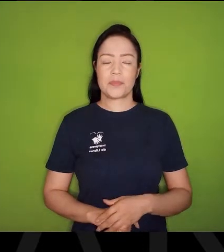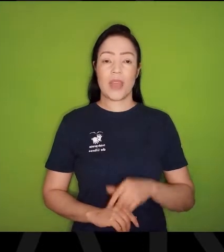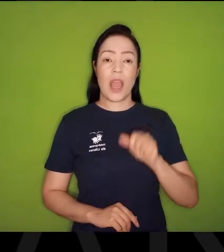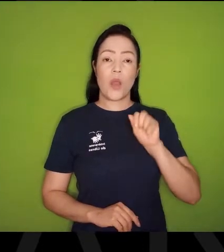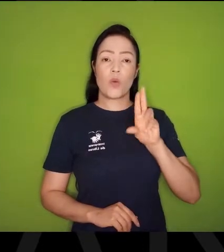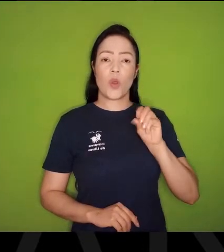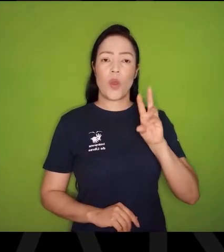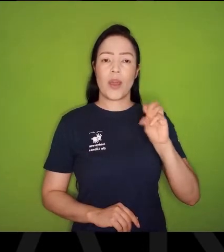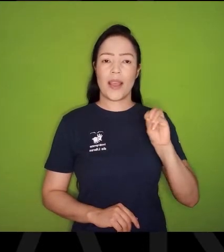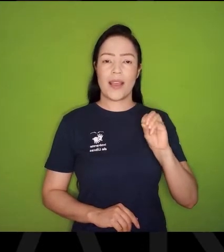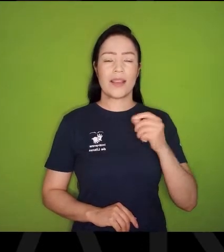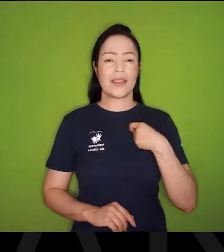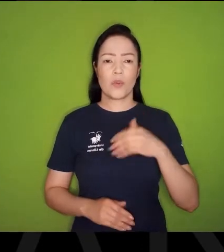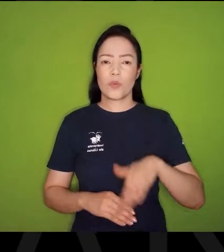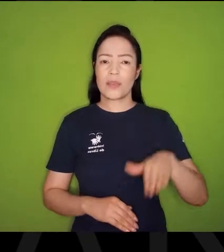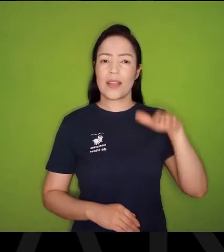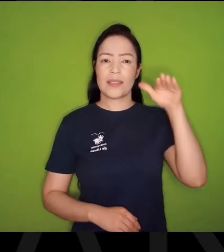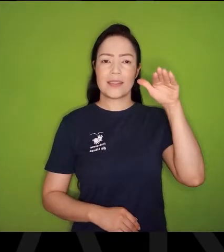aurora cresci.